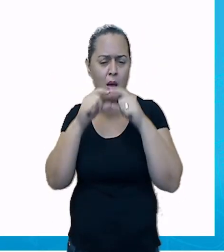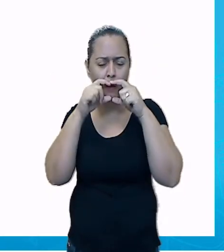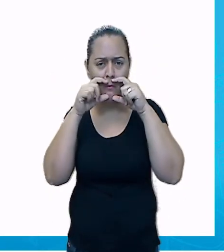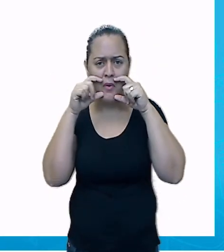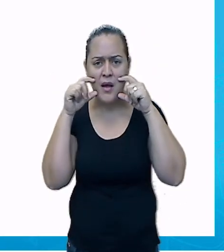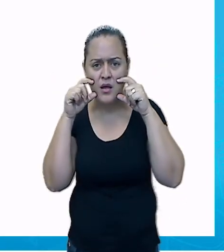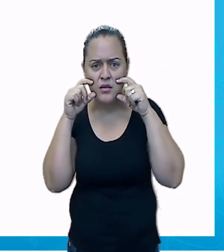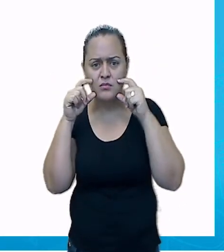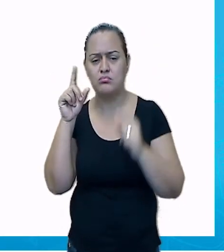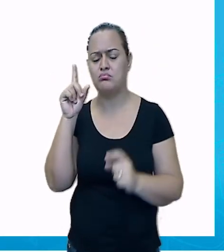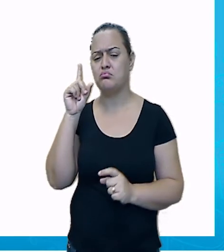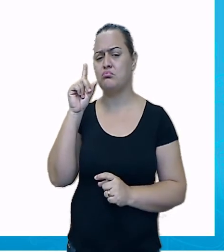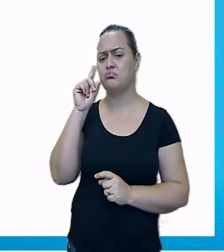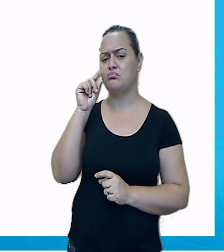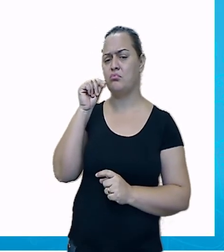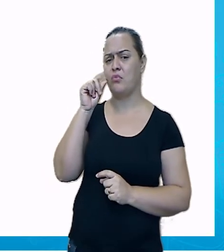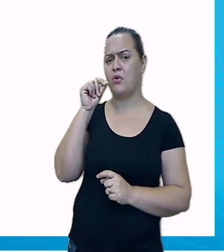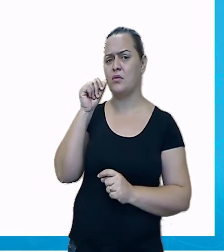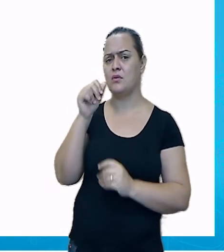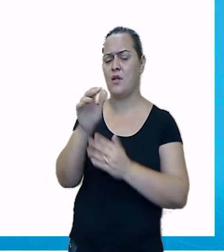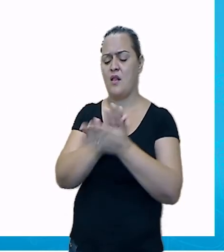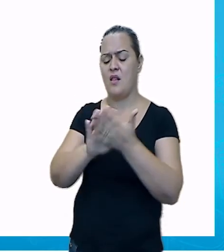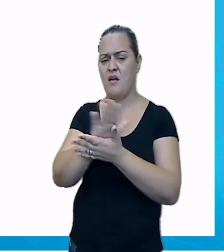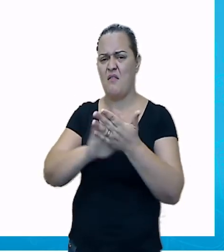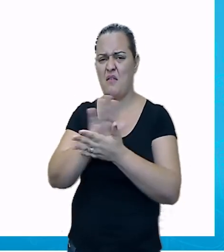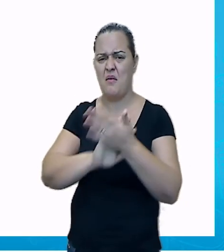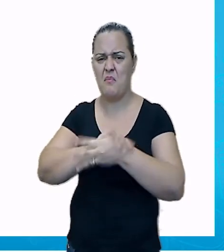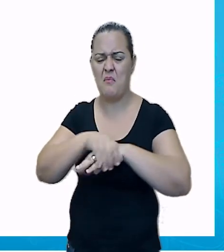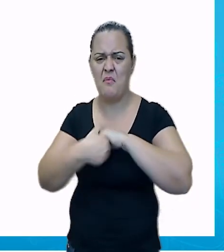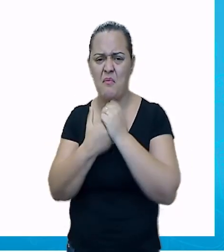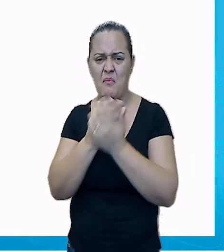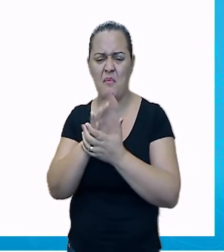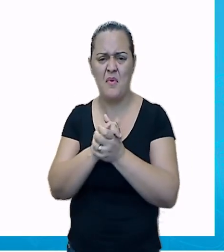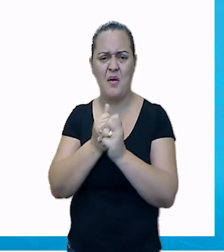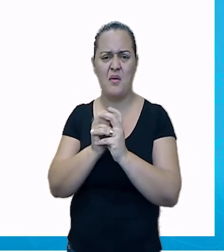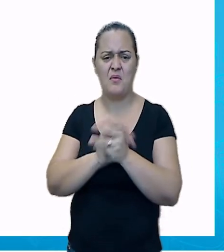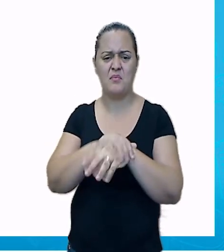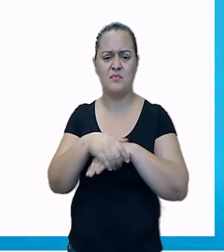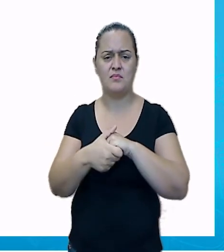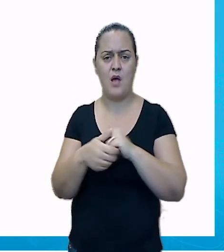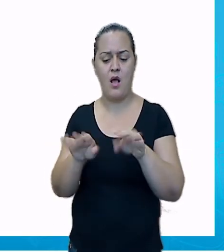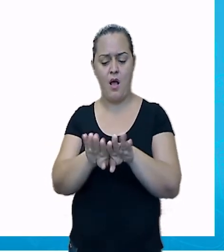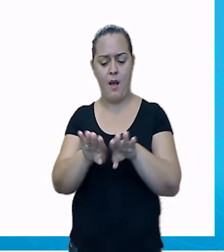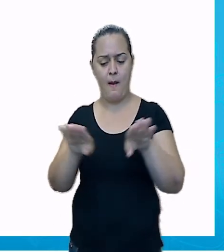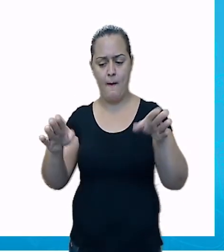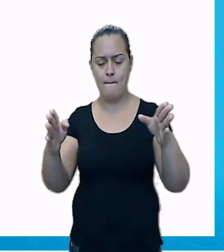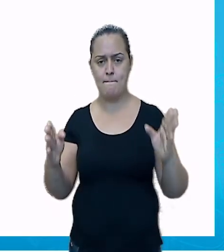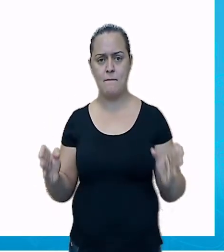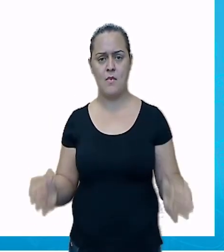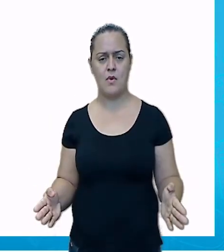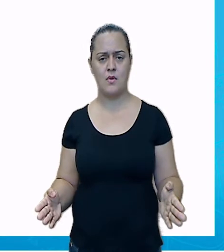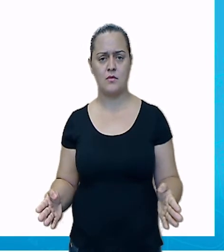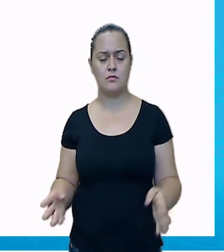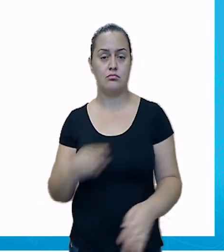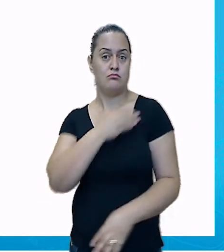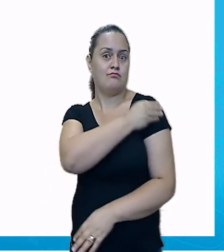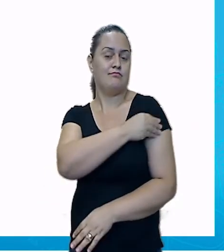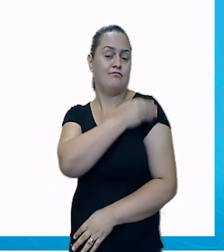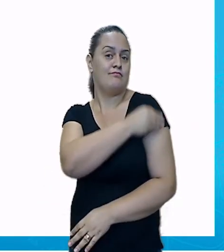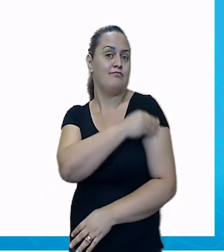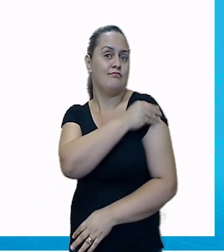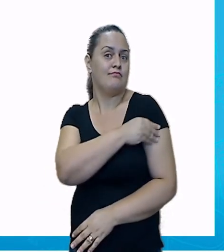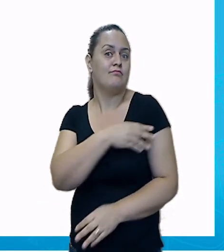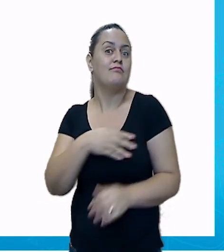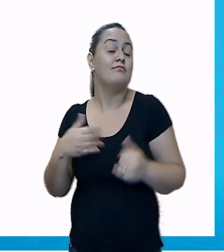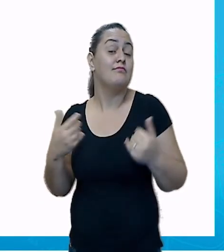lápis, lavar as mãos, usar a bucha com sabão, a mesa, o álcool em gel. Você já